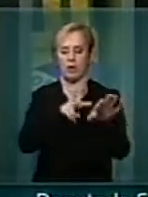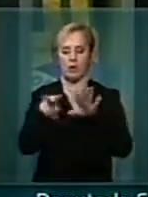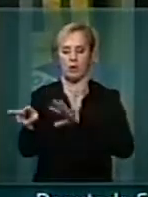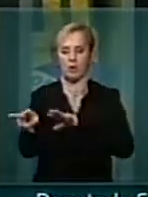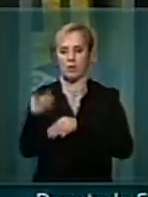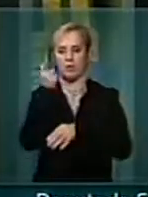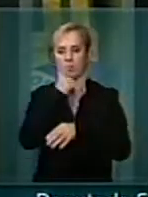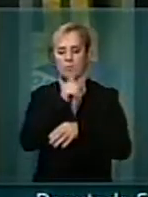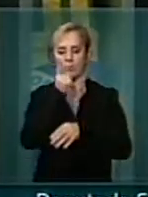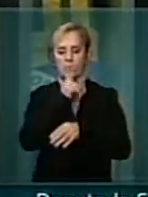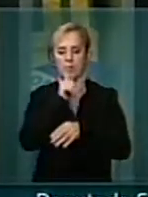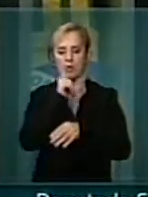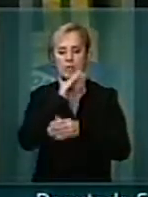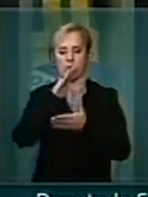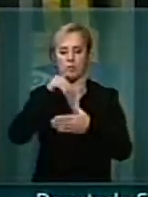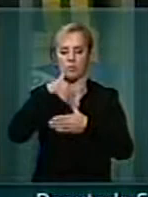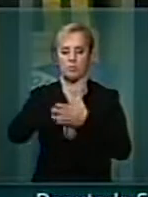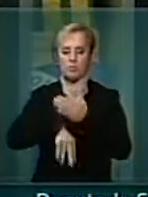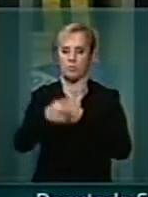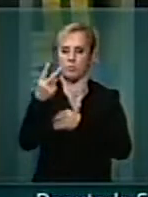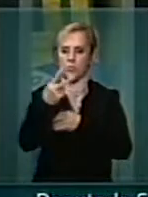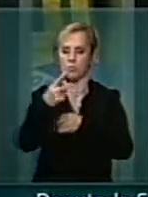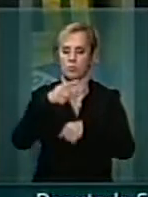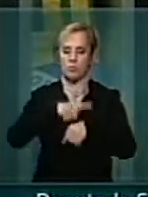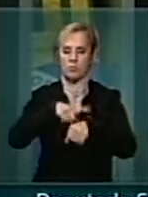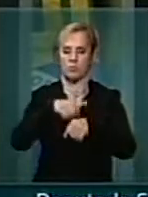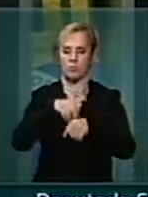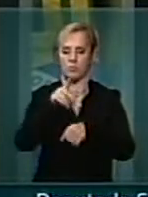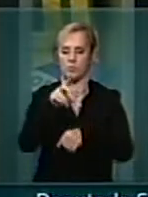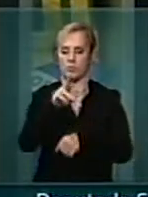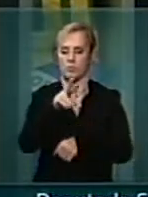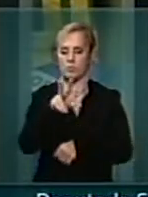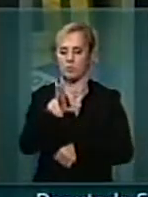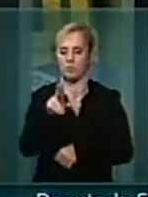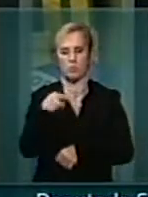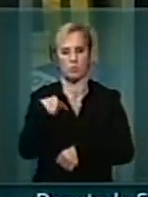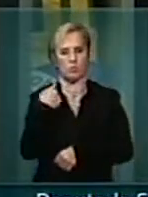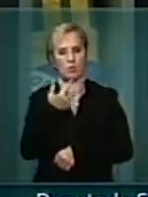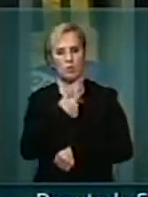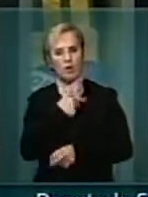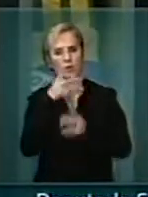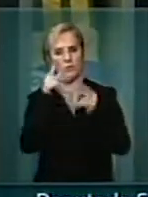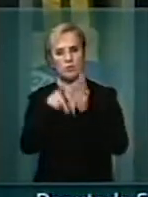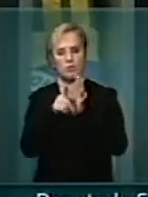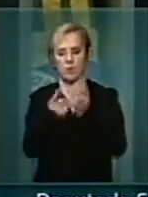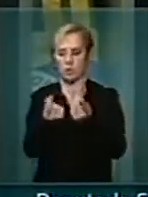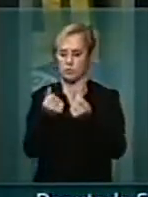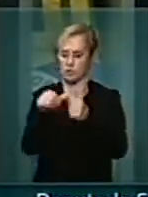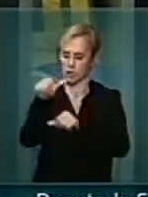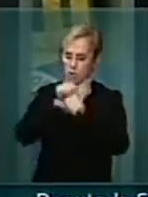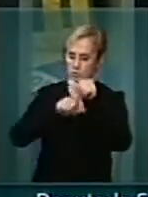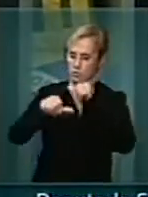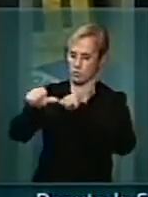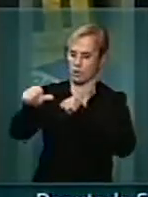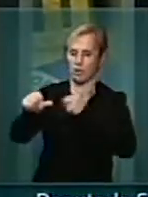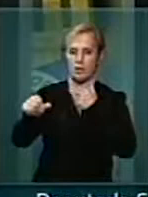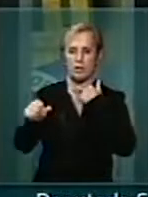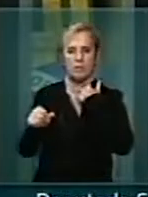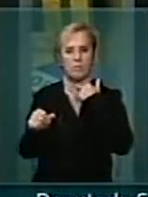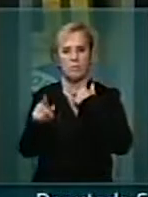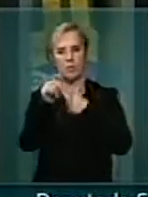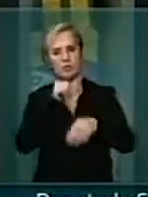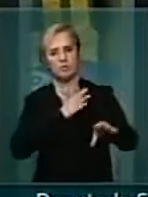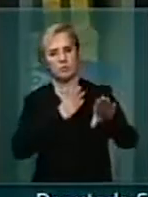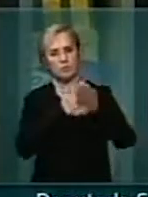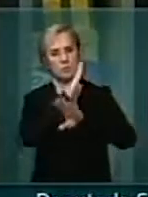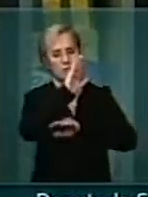votasse o segundo turno da DRU no dia de ontem. Nós não podemos servir de moeda de troca entre o que se aprova no